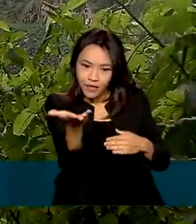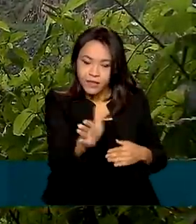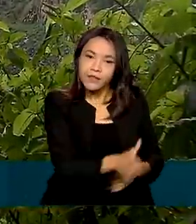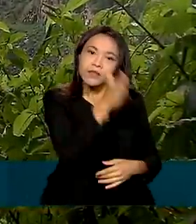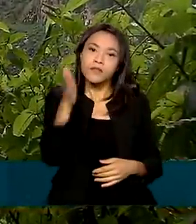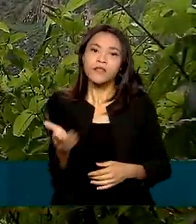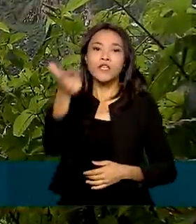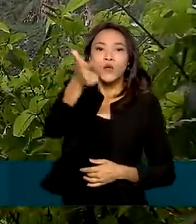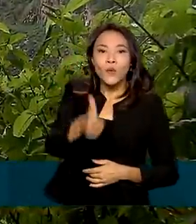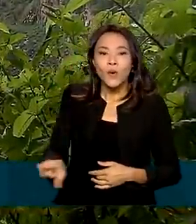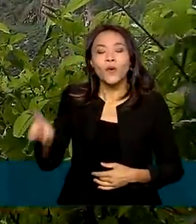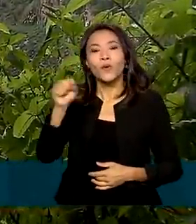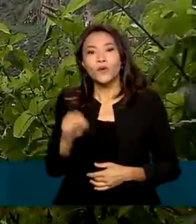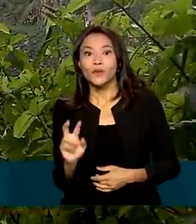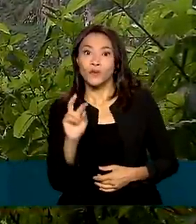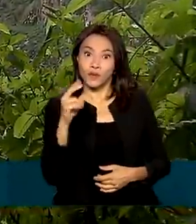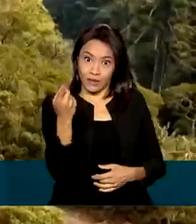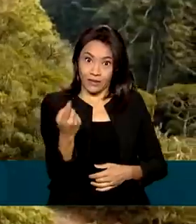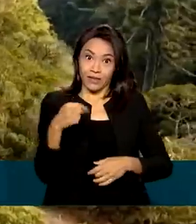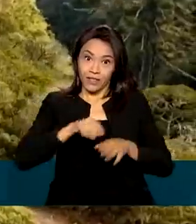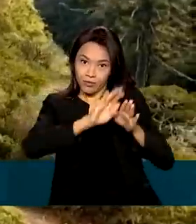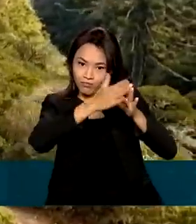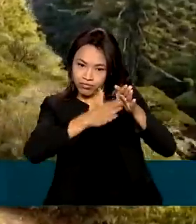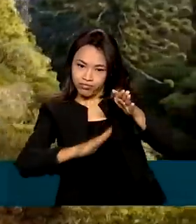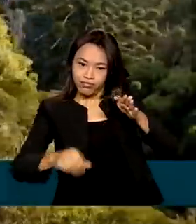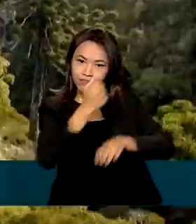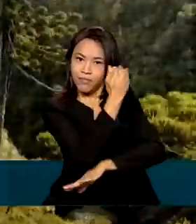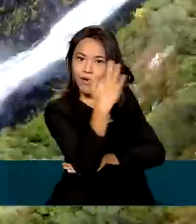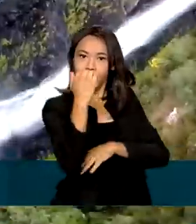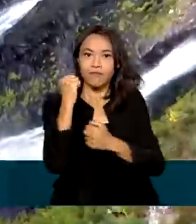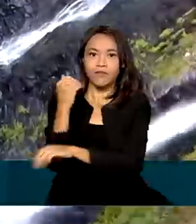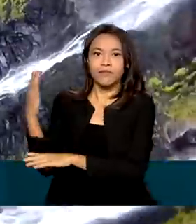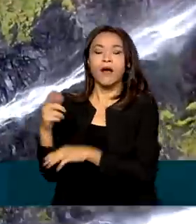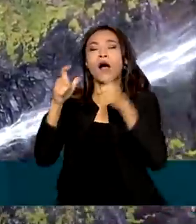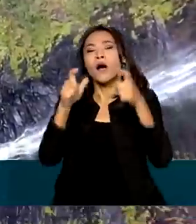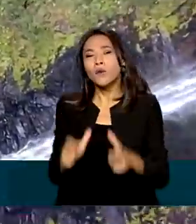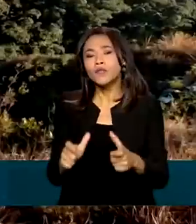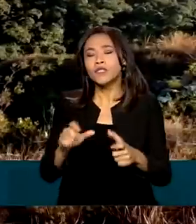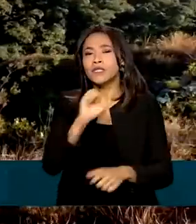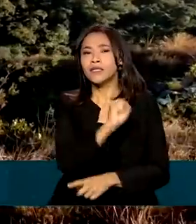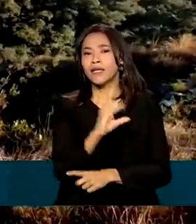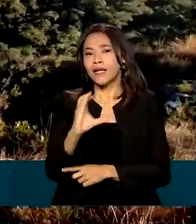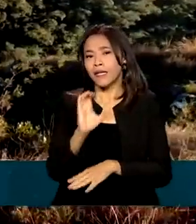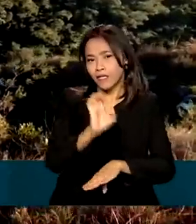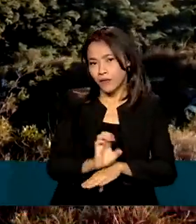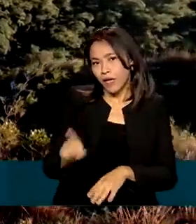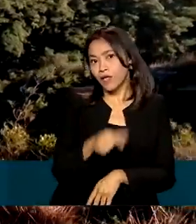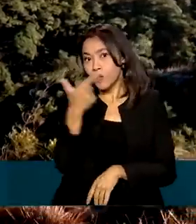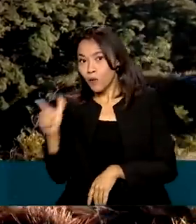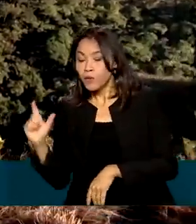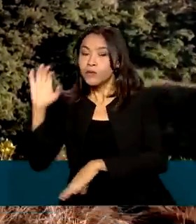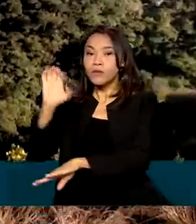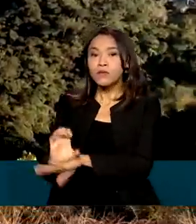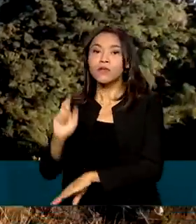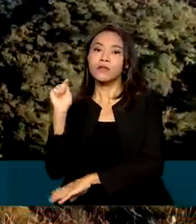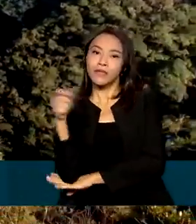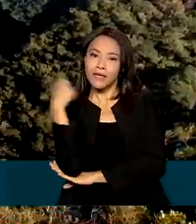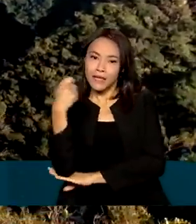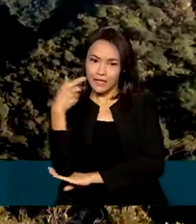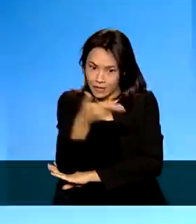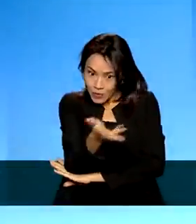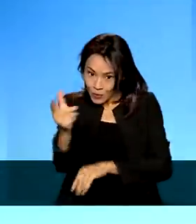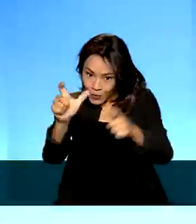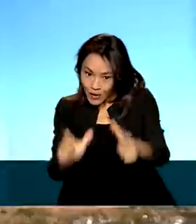os Parques Irmãos de Aparados da Serra e Serra Geral, em Santa Catarina e no Rio Grande do Sul, com alguns dos mais